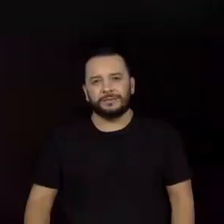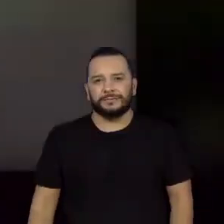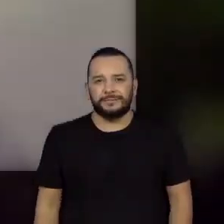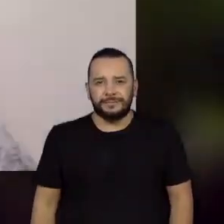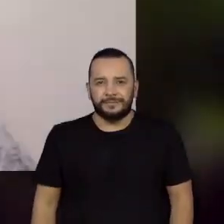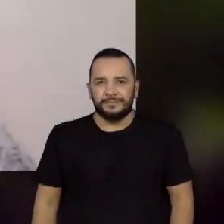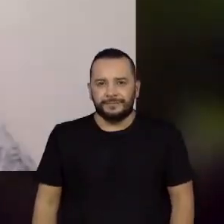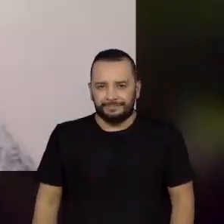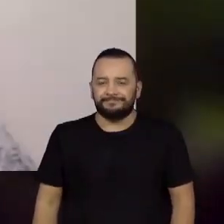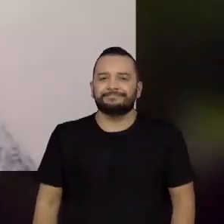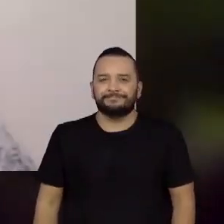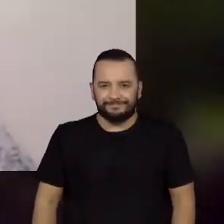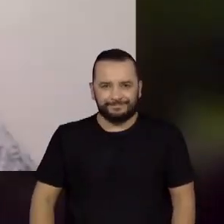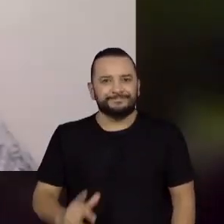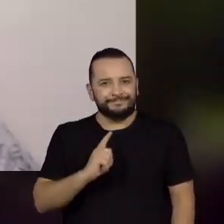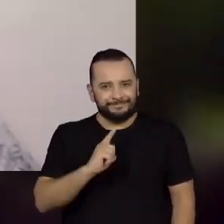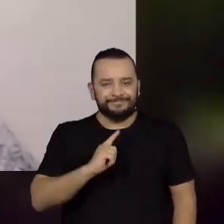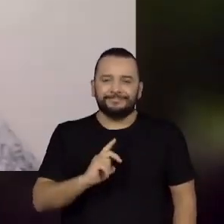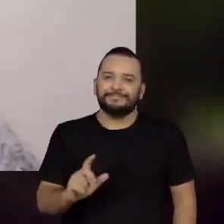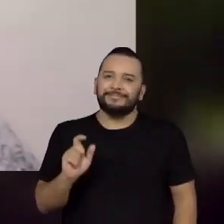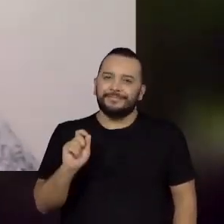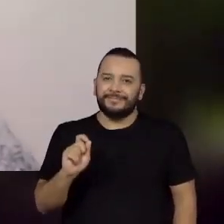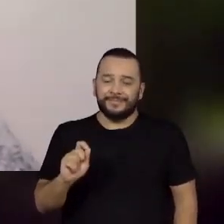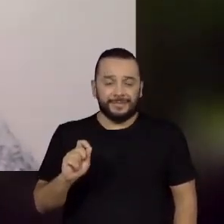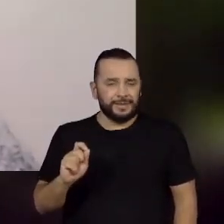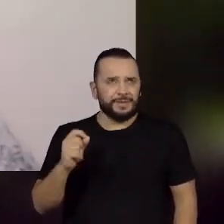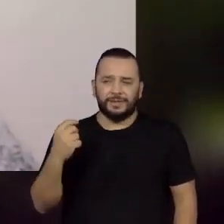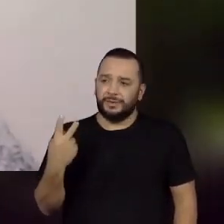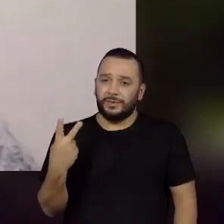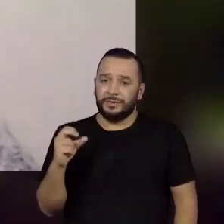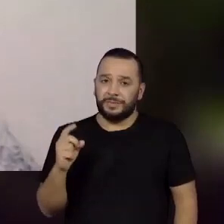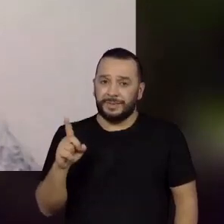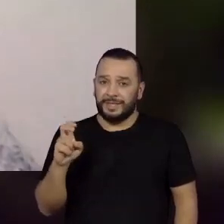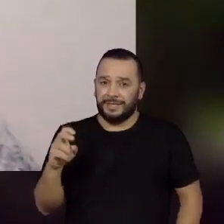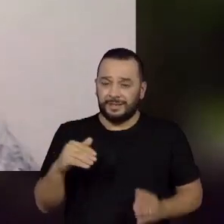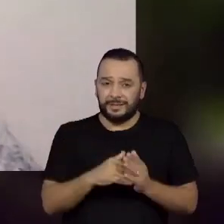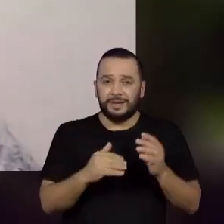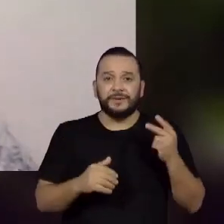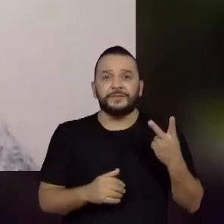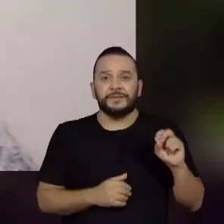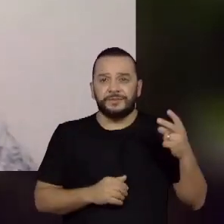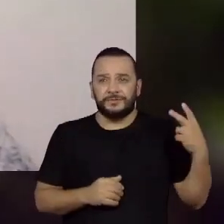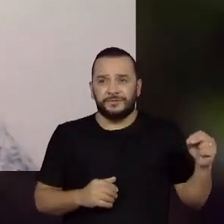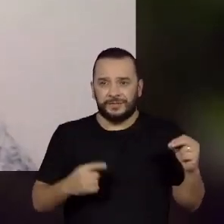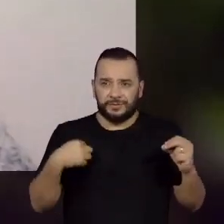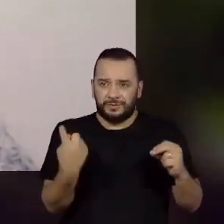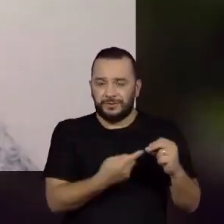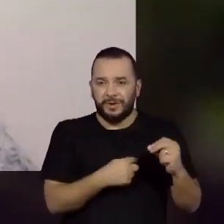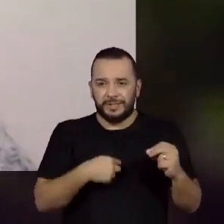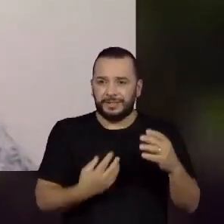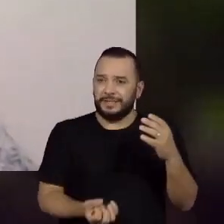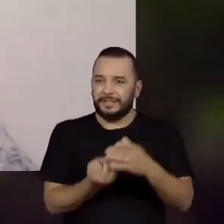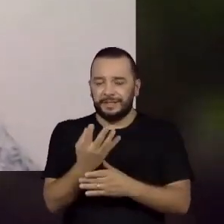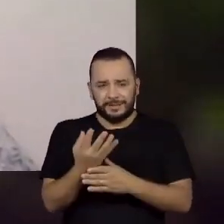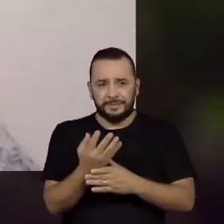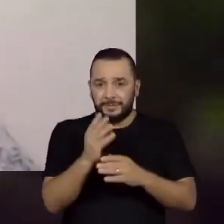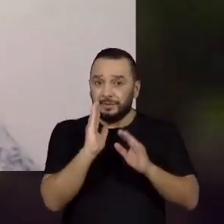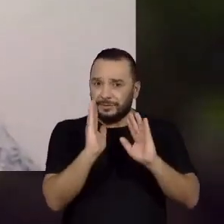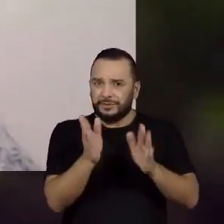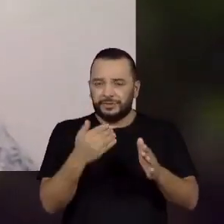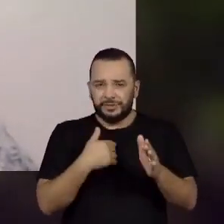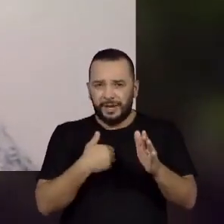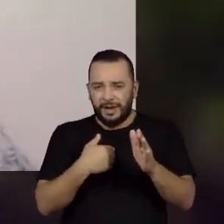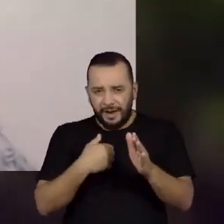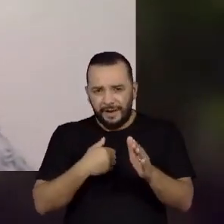Só entre 2015 e 2020, nós publicamos 2.100 espécies novas